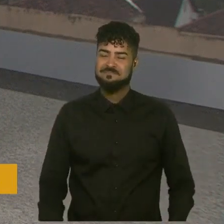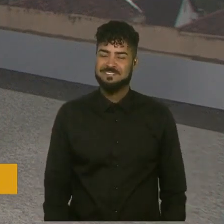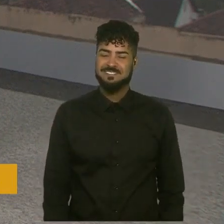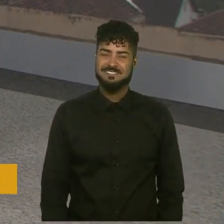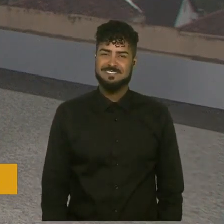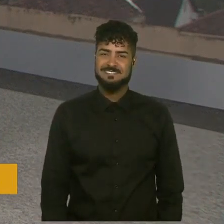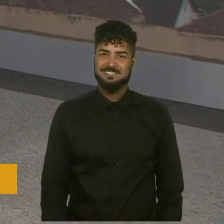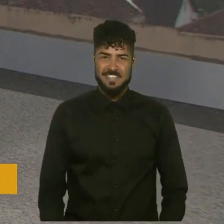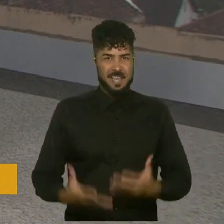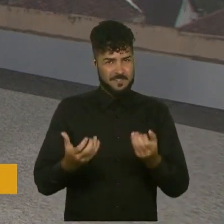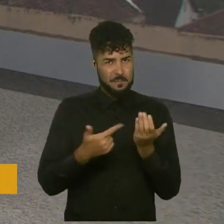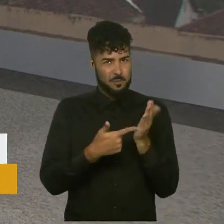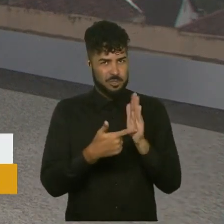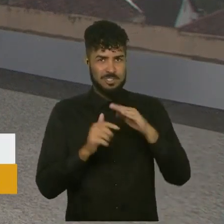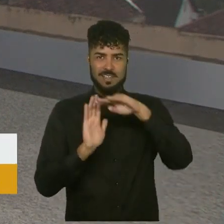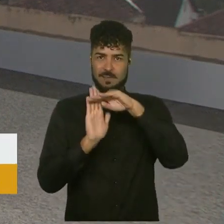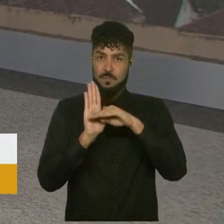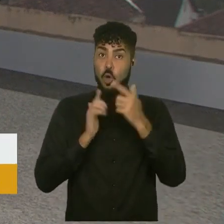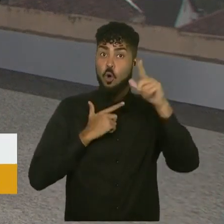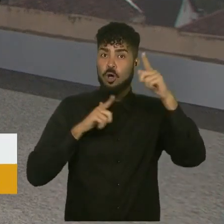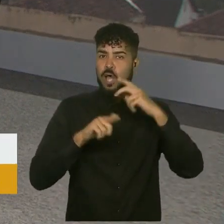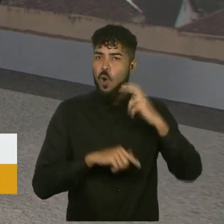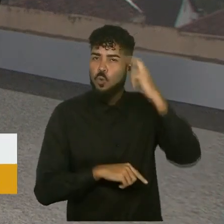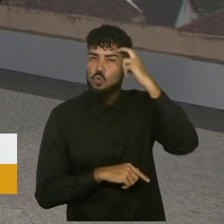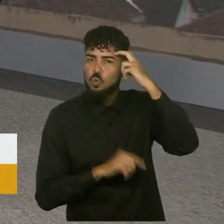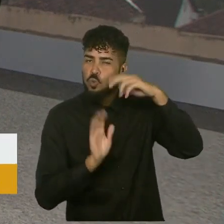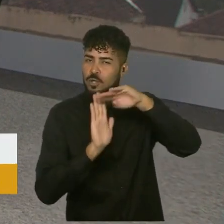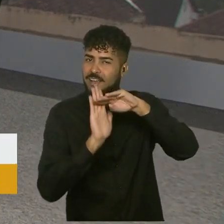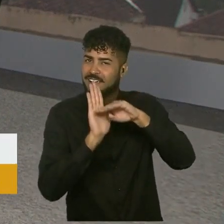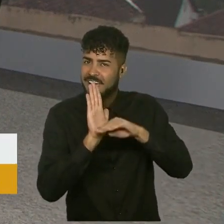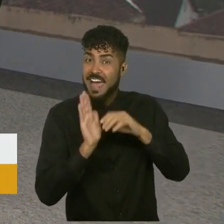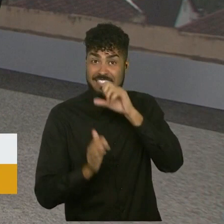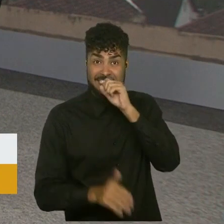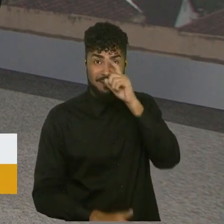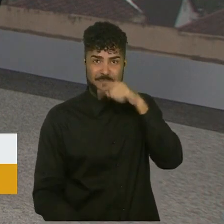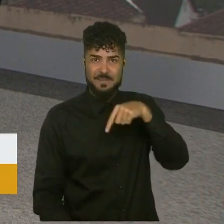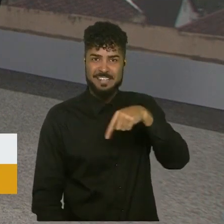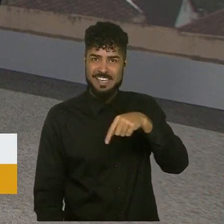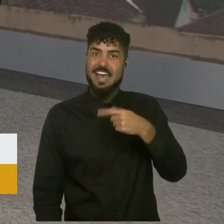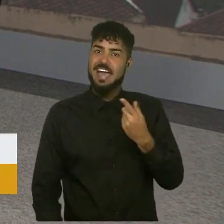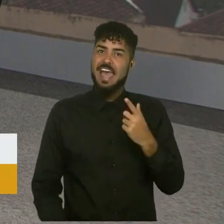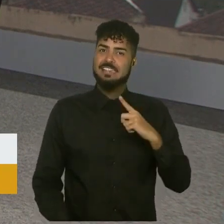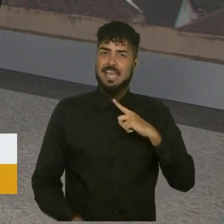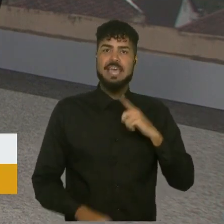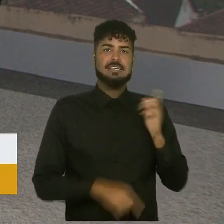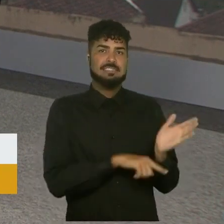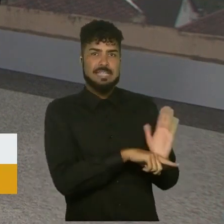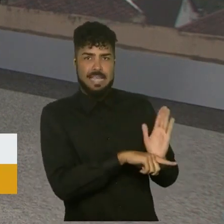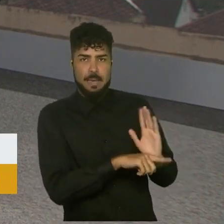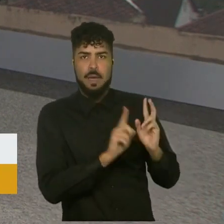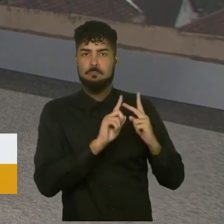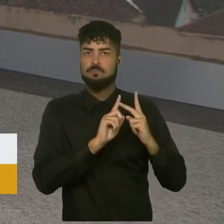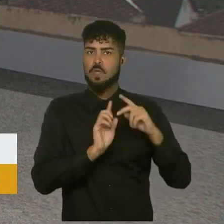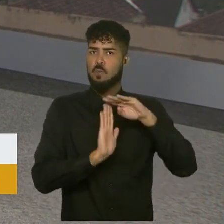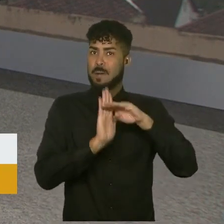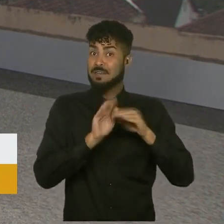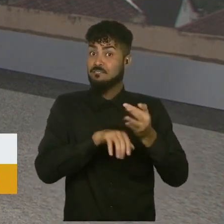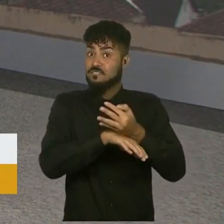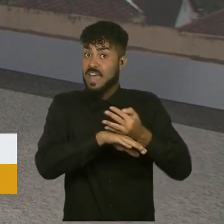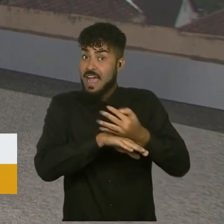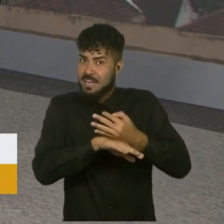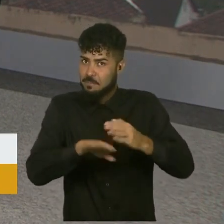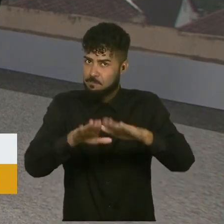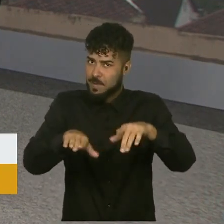Vamos conferir agora as outras atrações da Agenda Cultural deste fim de semana. No roteiro tem cinema e uma